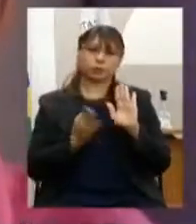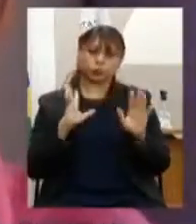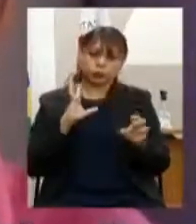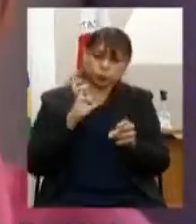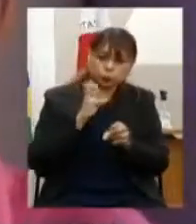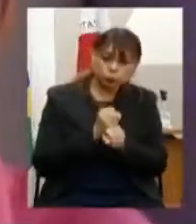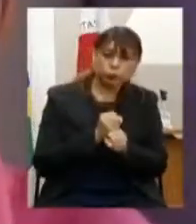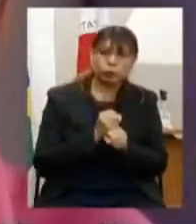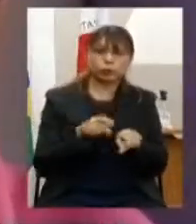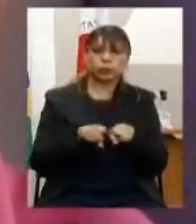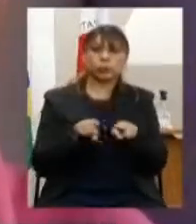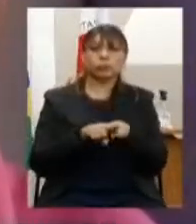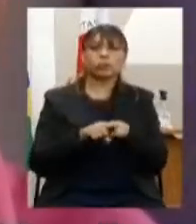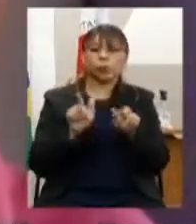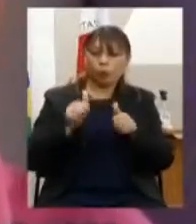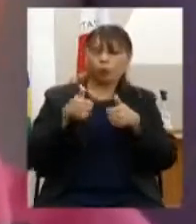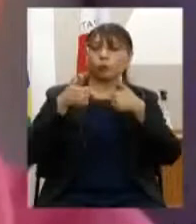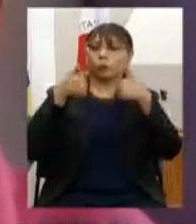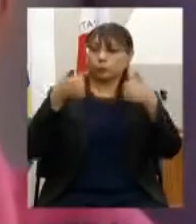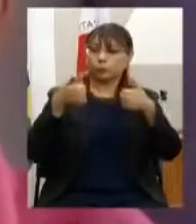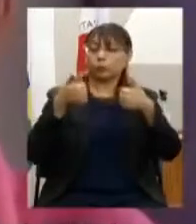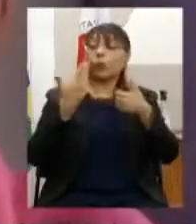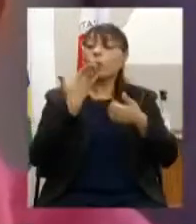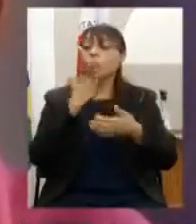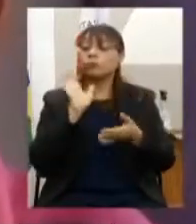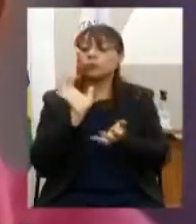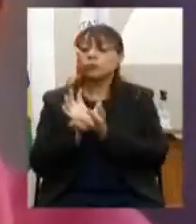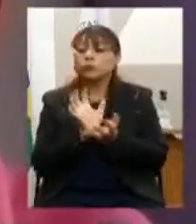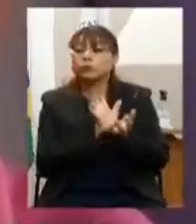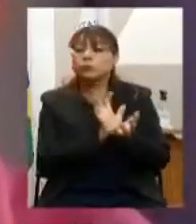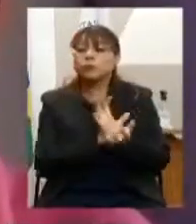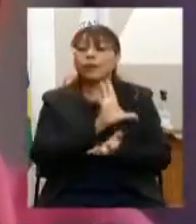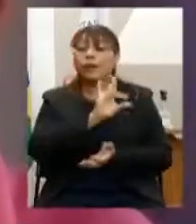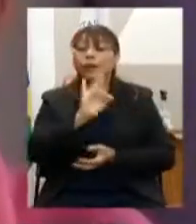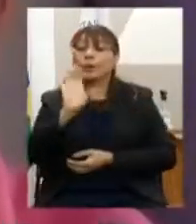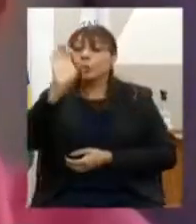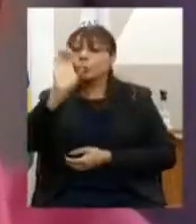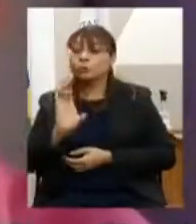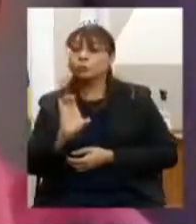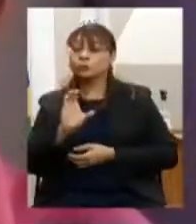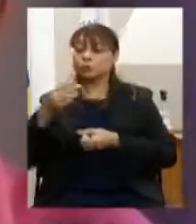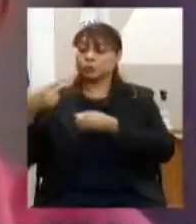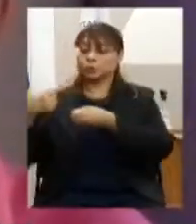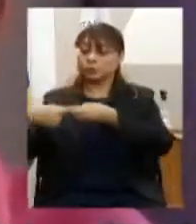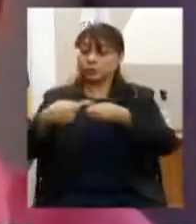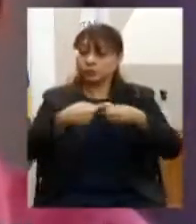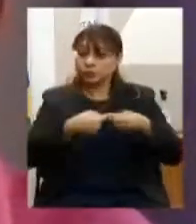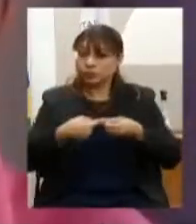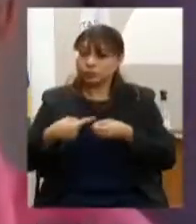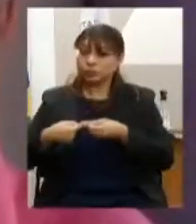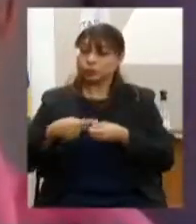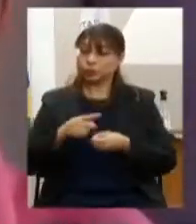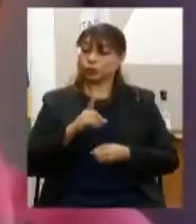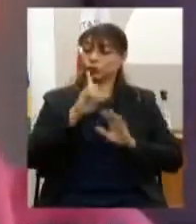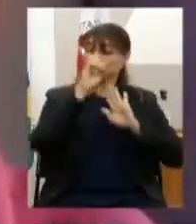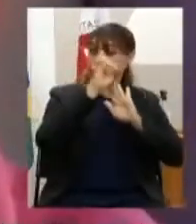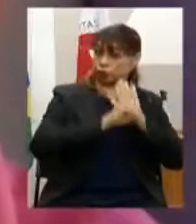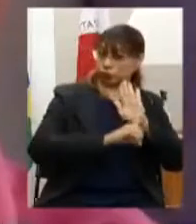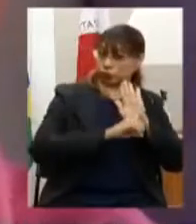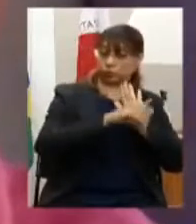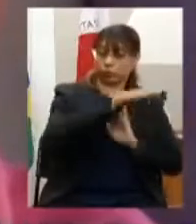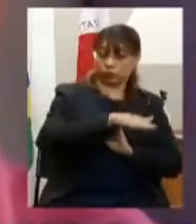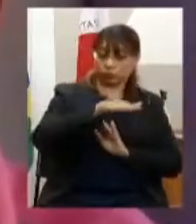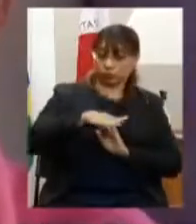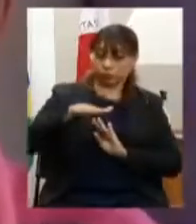quantitativo da situação dos conselhos municipais de direitos da criança e do